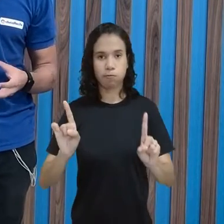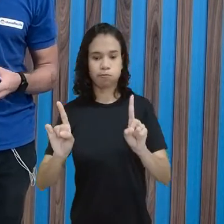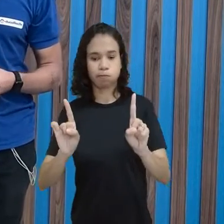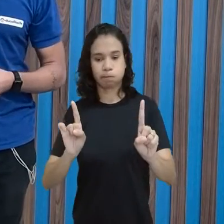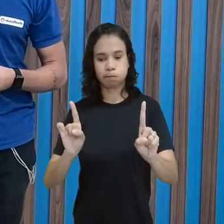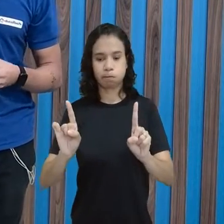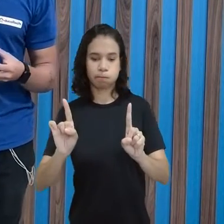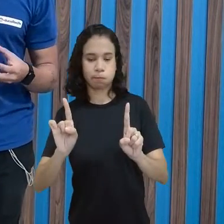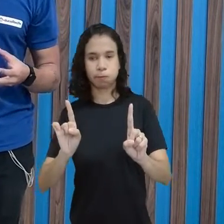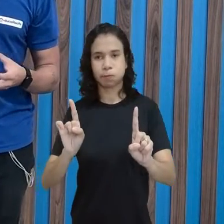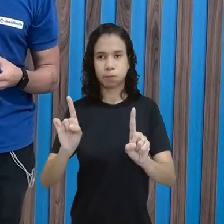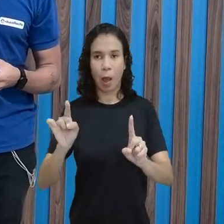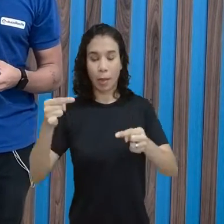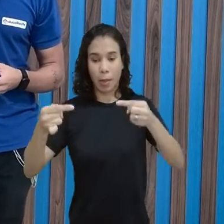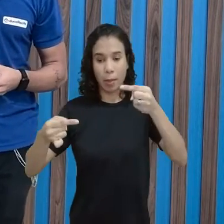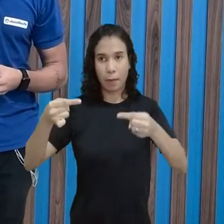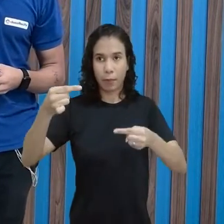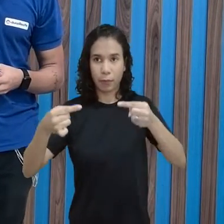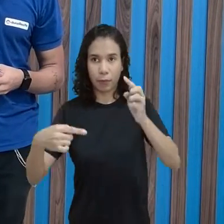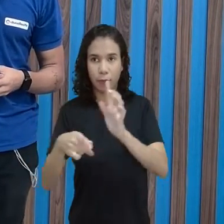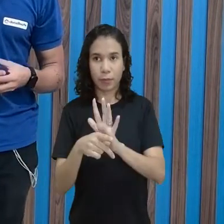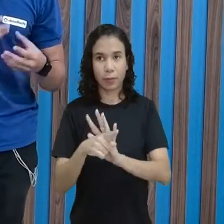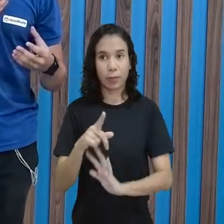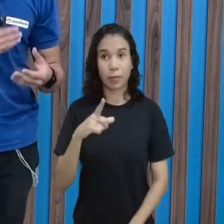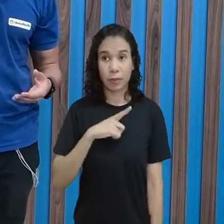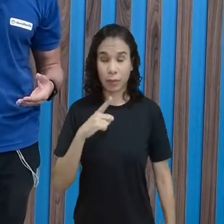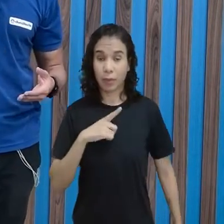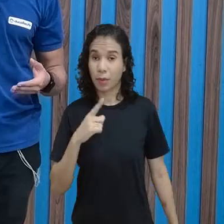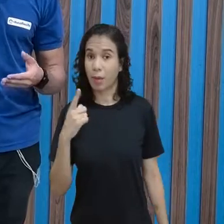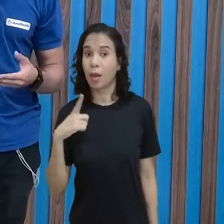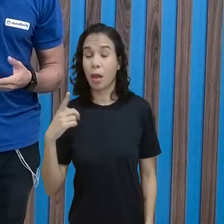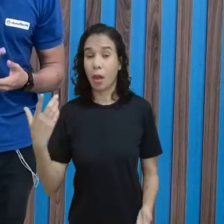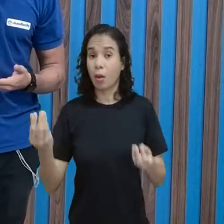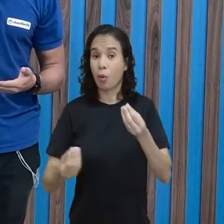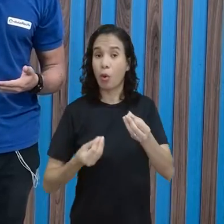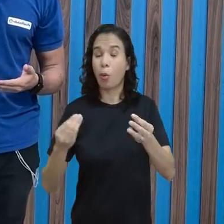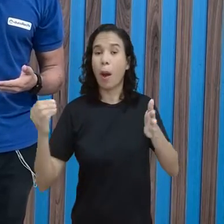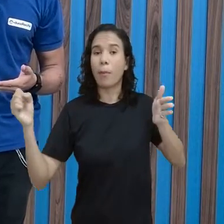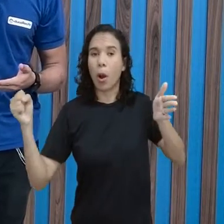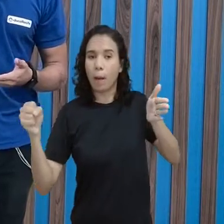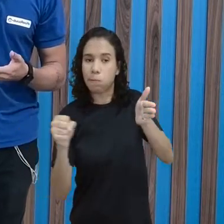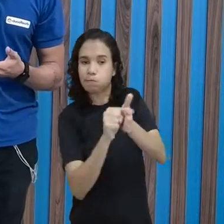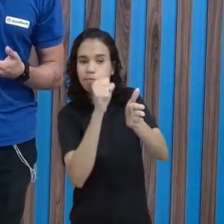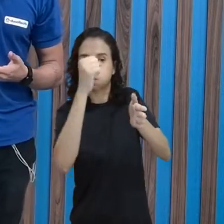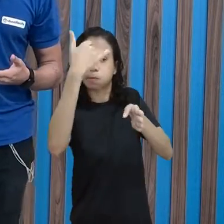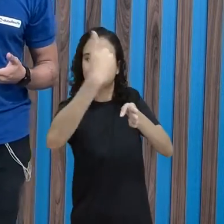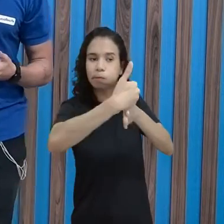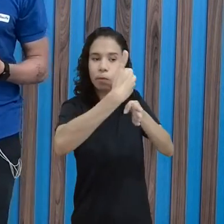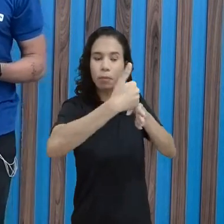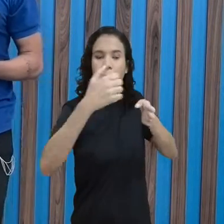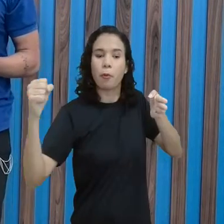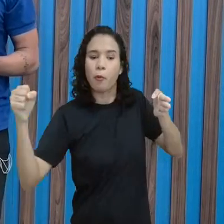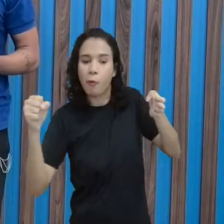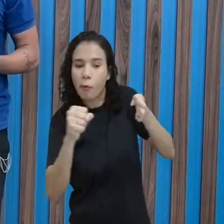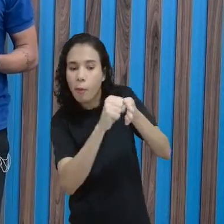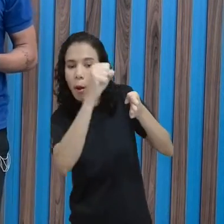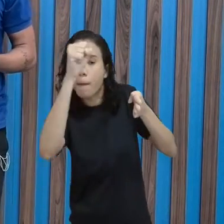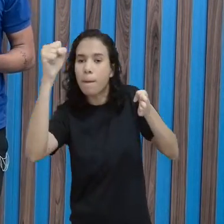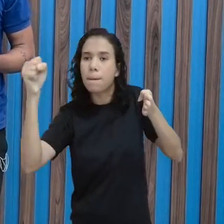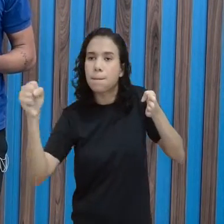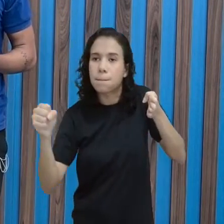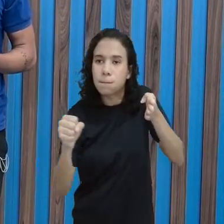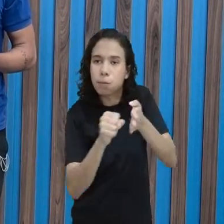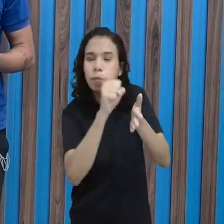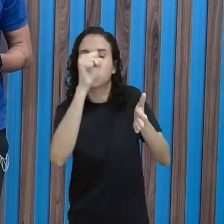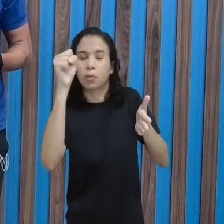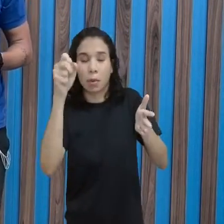disputando e aí colocando, né? Jogando, lançando aí essa bola na parede. Então, é muito parecida, né? A raquete